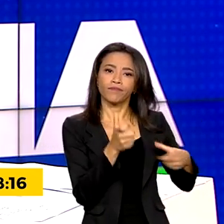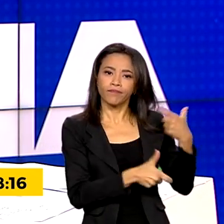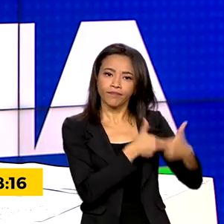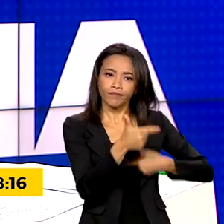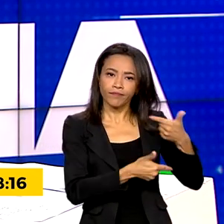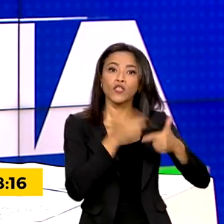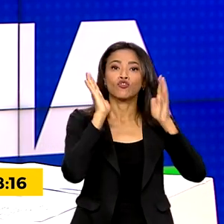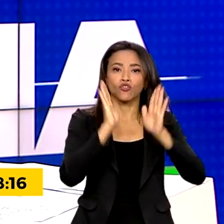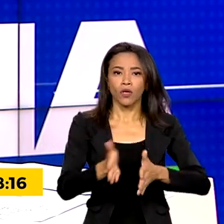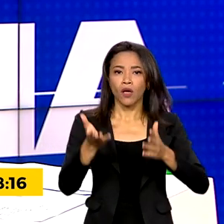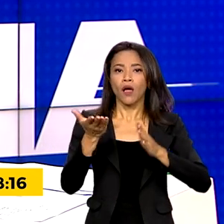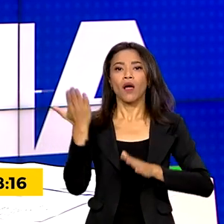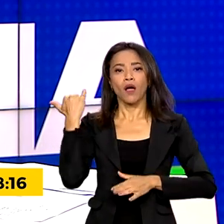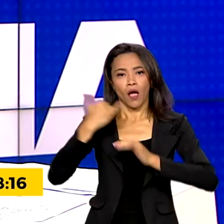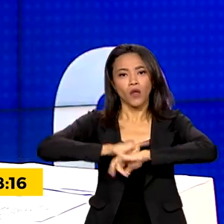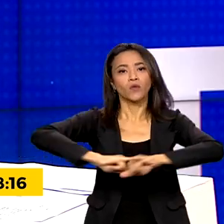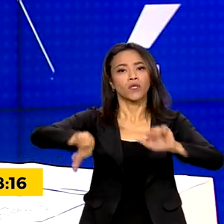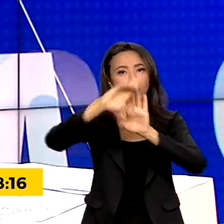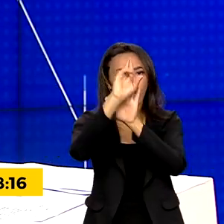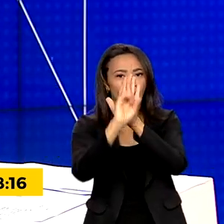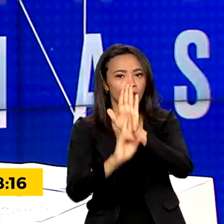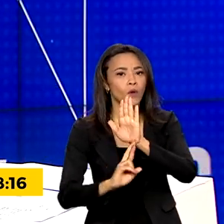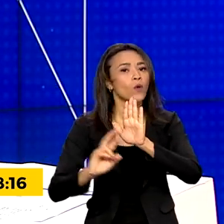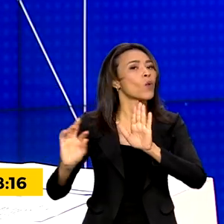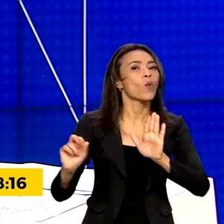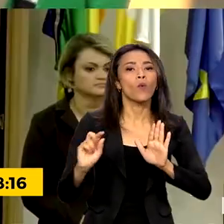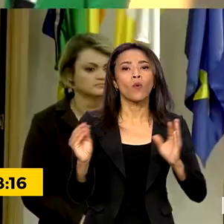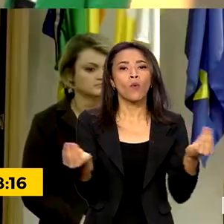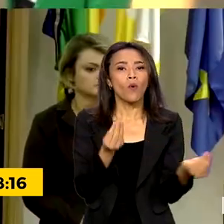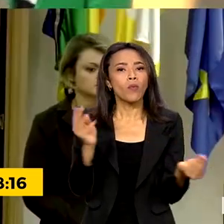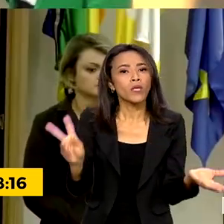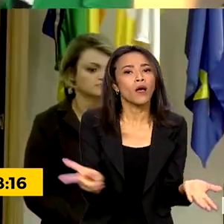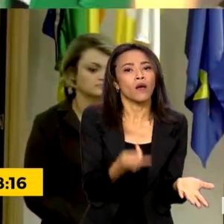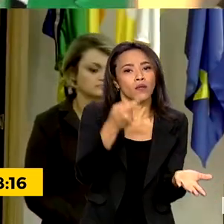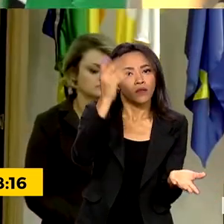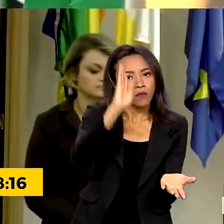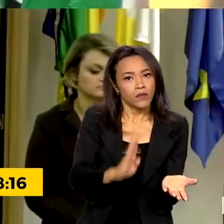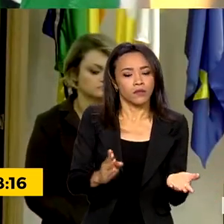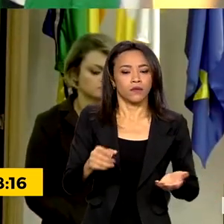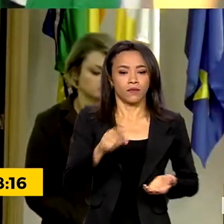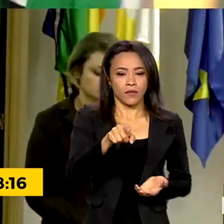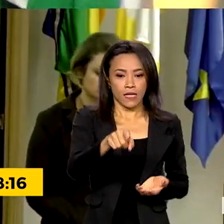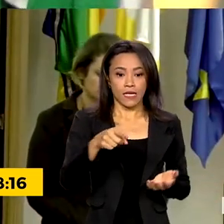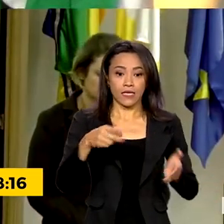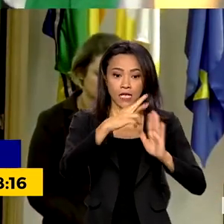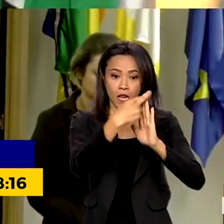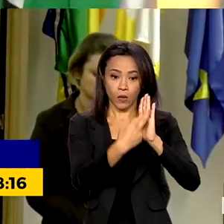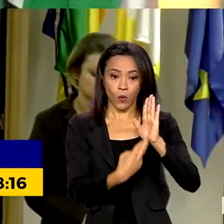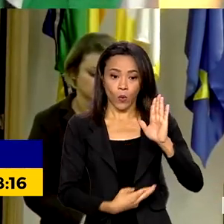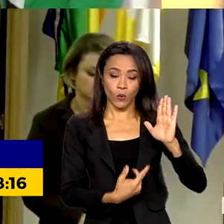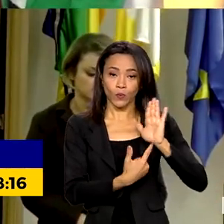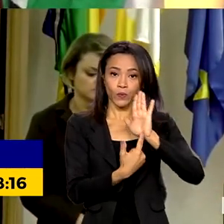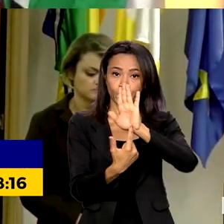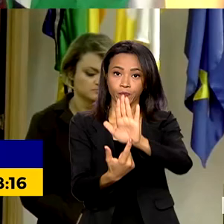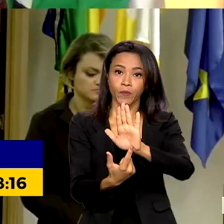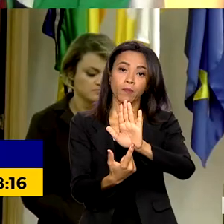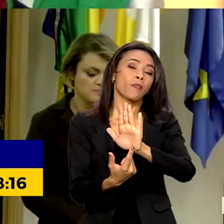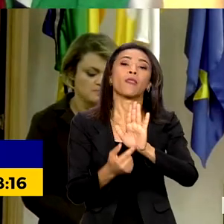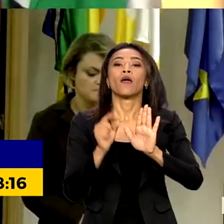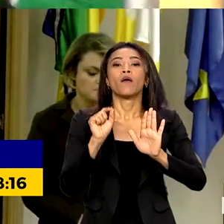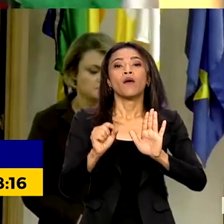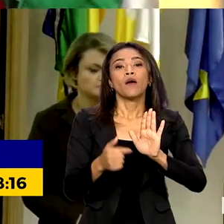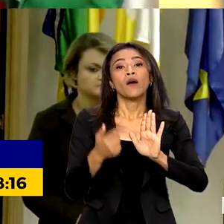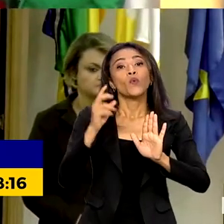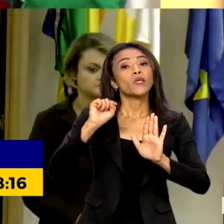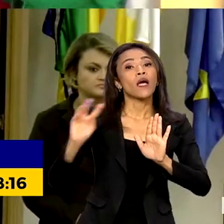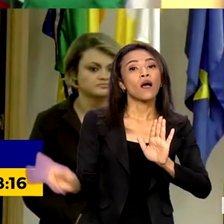relatório com um diagnóstico da situação no país. O relatório do grupo de trabalho traz um raio-x do fenômeno de